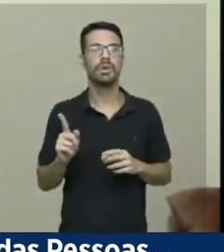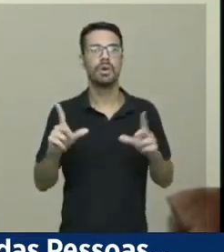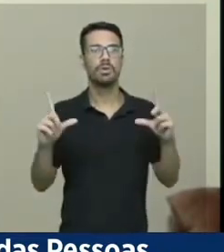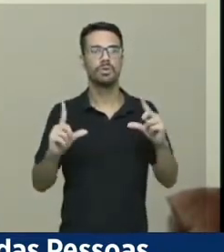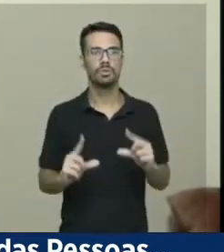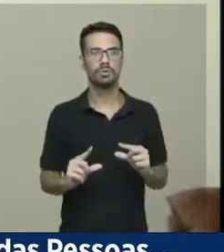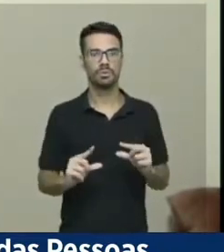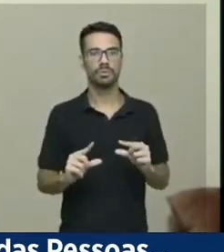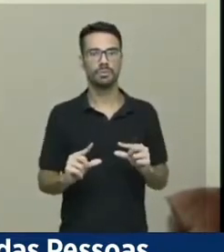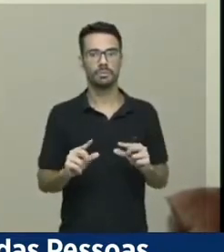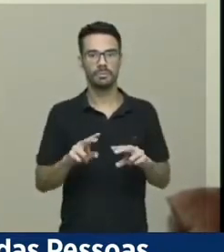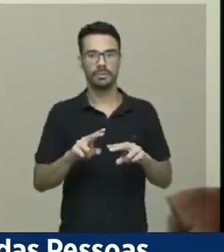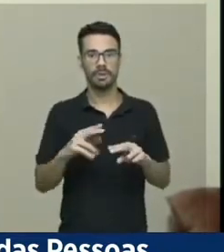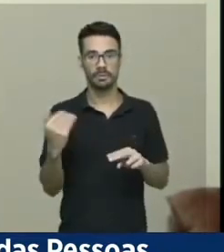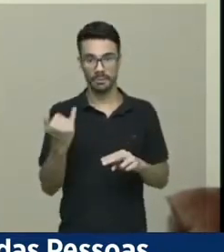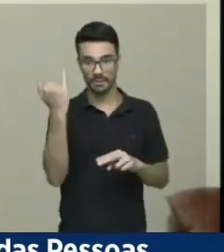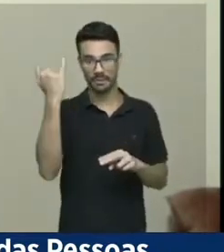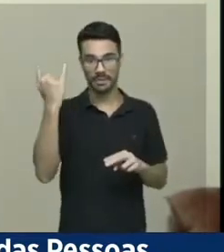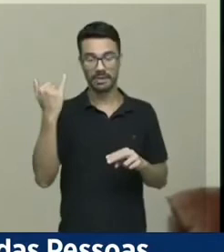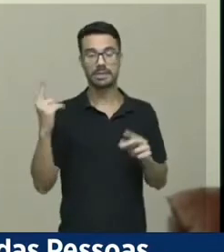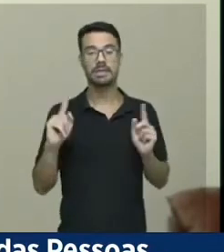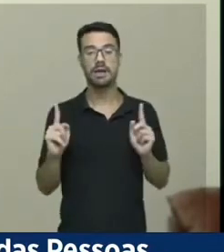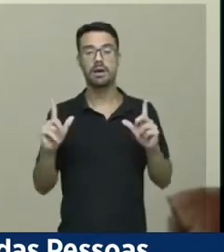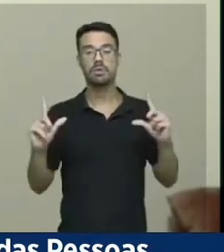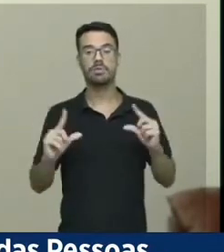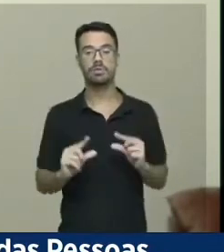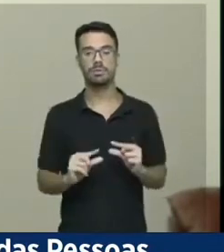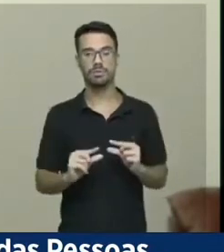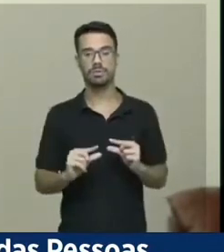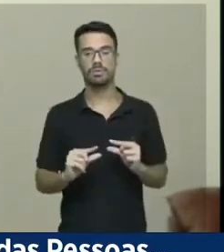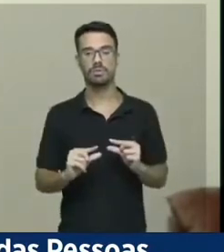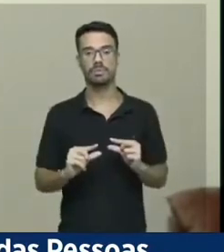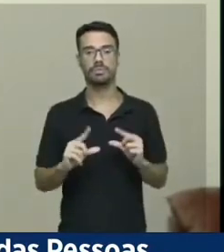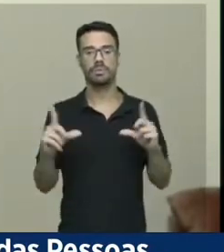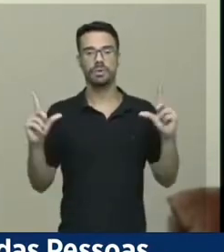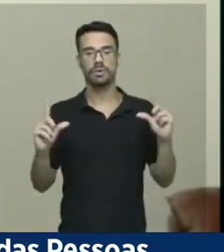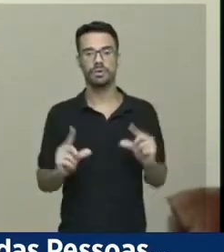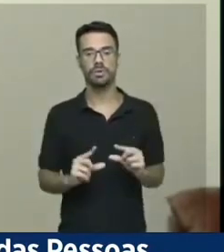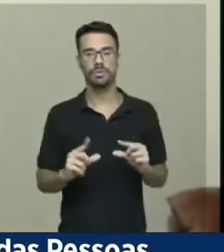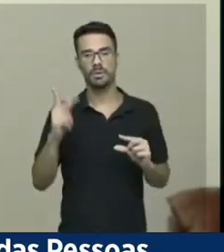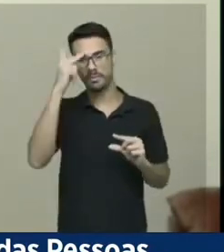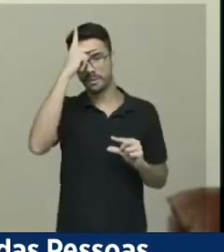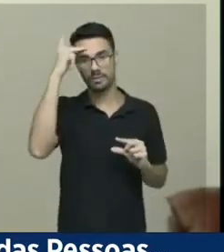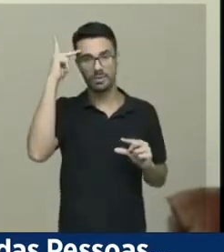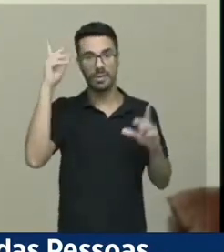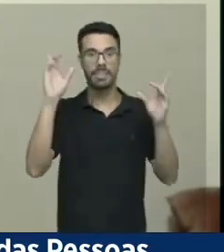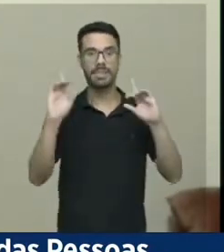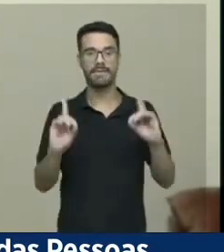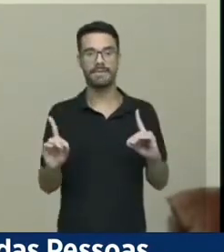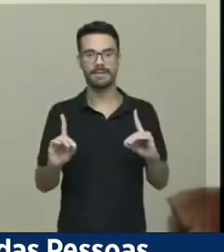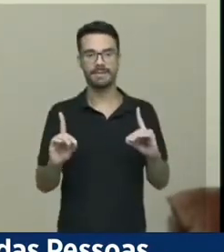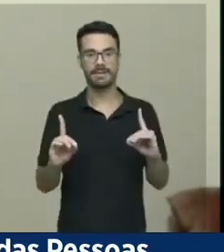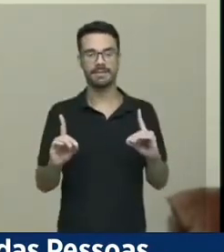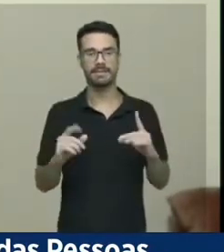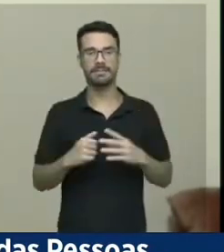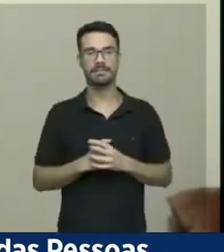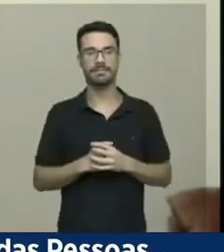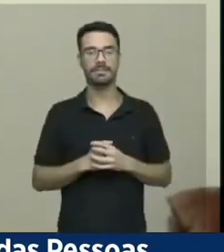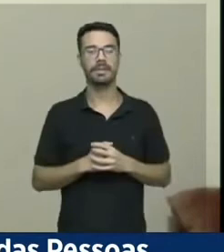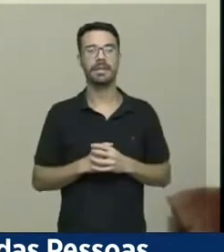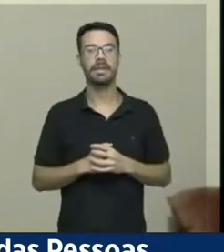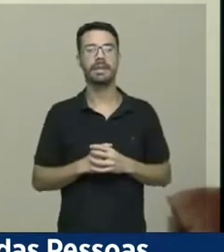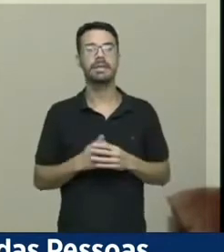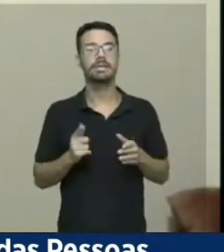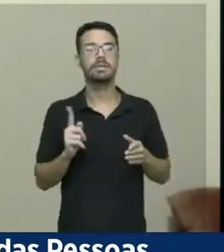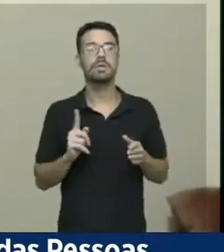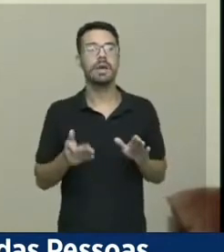assim, importante que não se reduza aquela cadeira da deficiência física. Muito importante que não